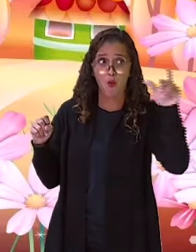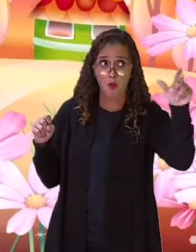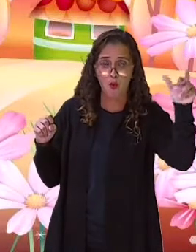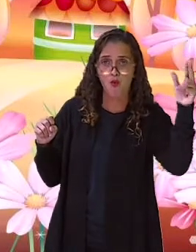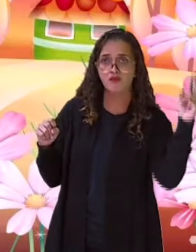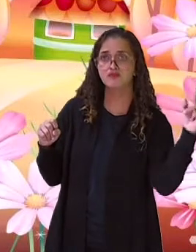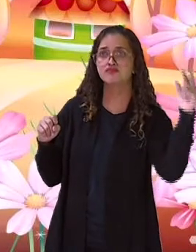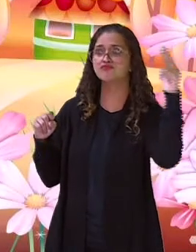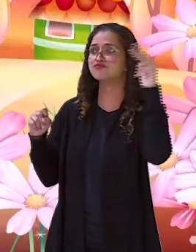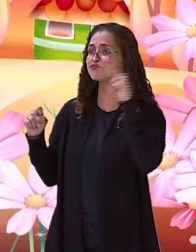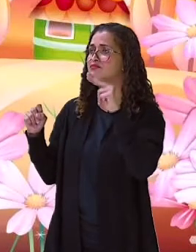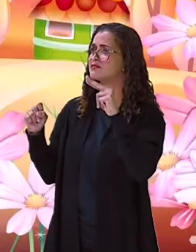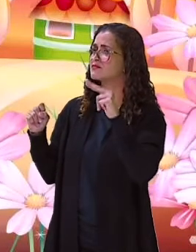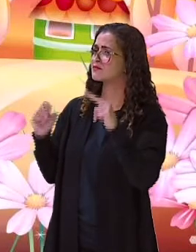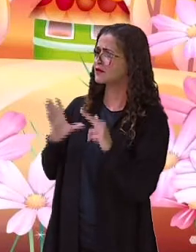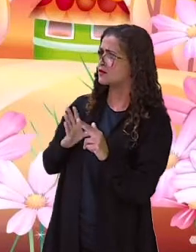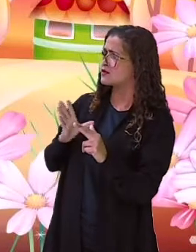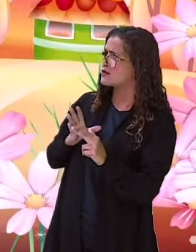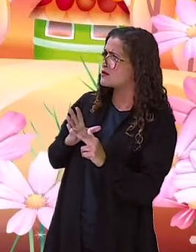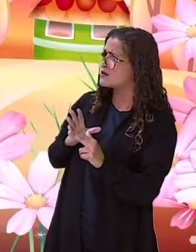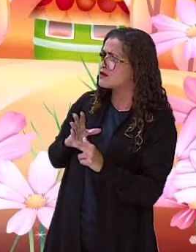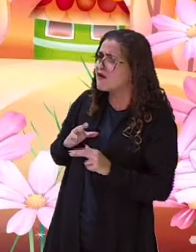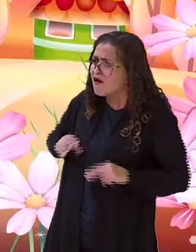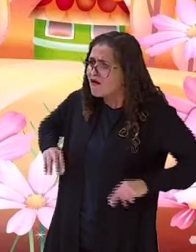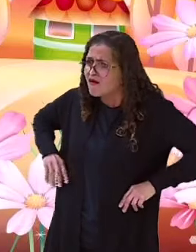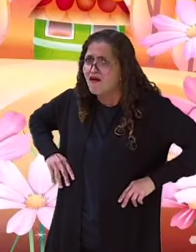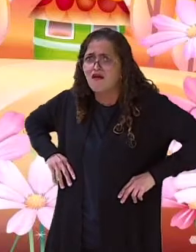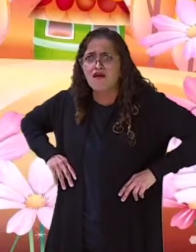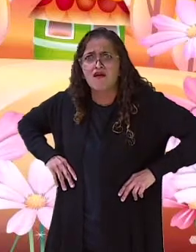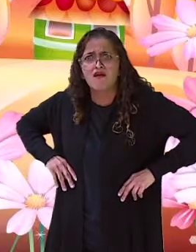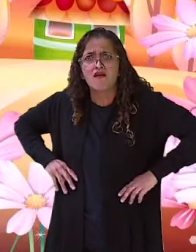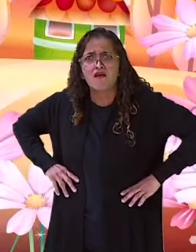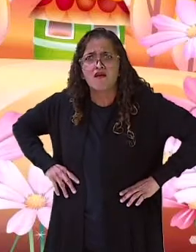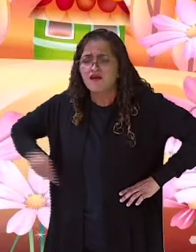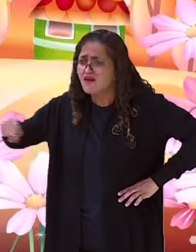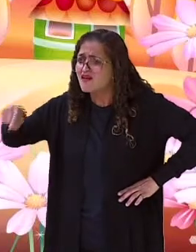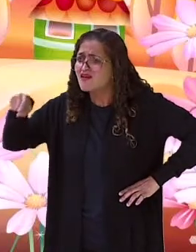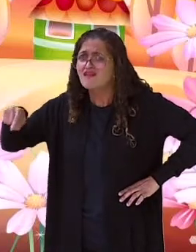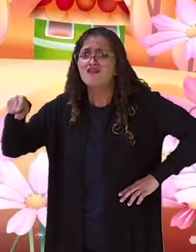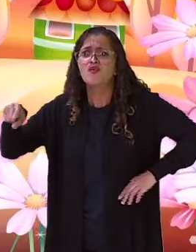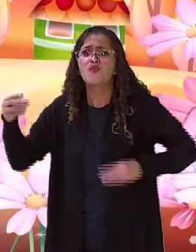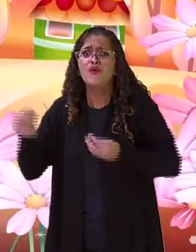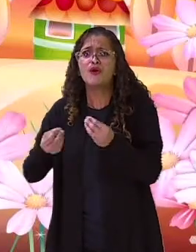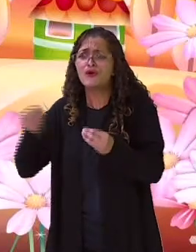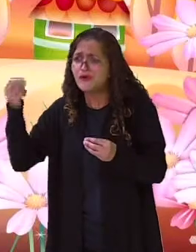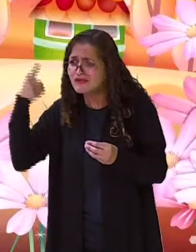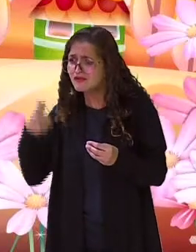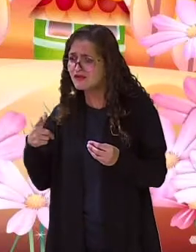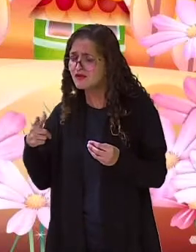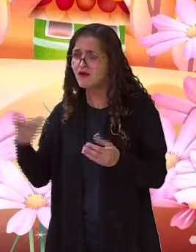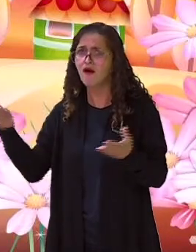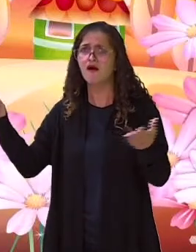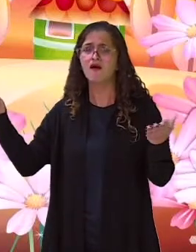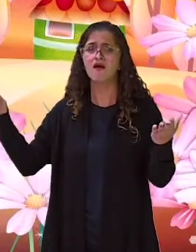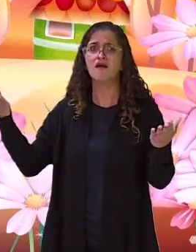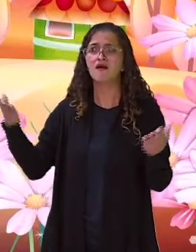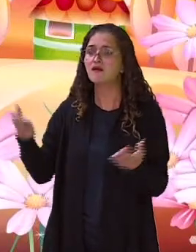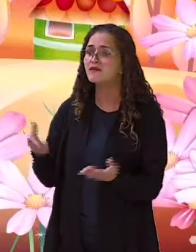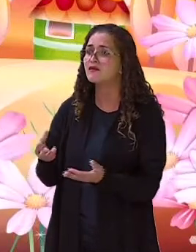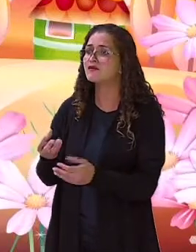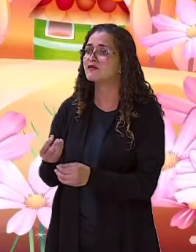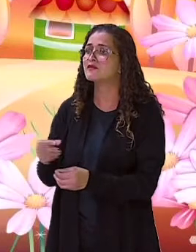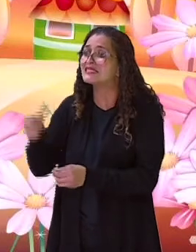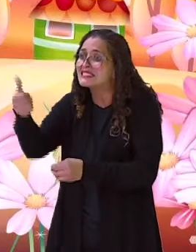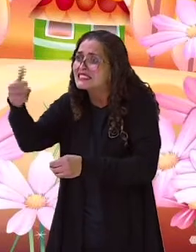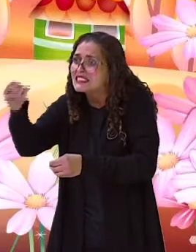fazendo cara feia e perguntou. Ué? O que você está fazendo aí, homem de Deus? Cadê as